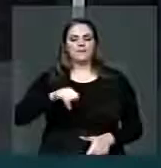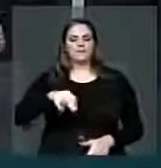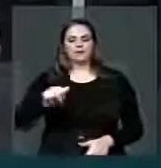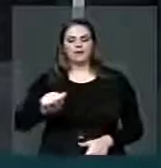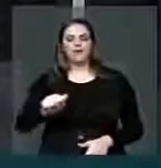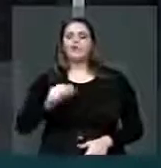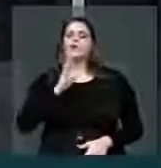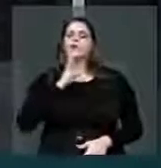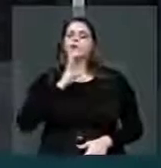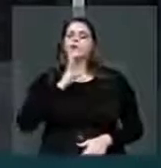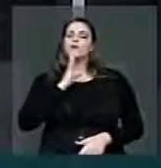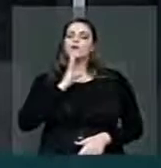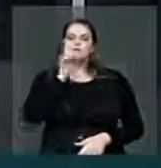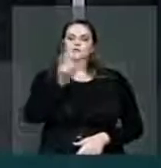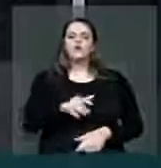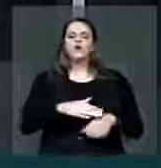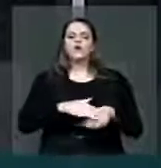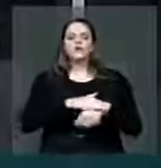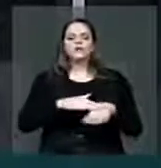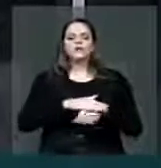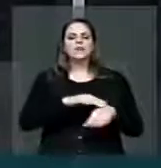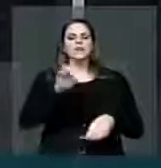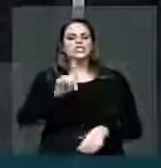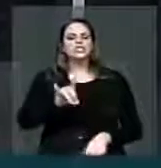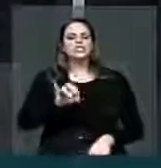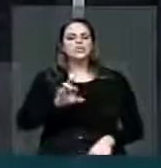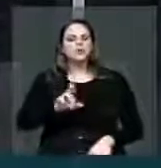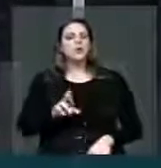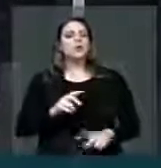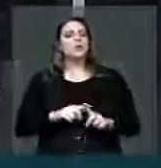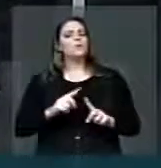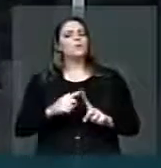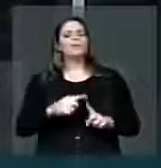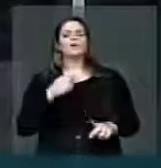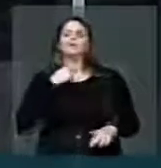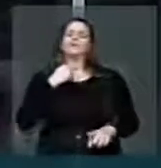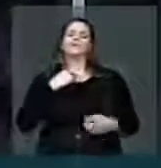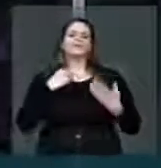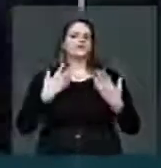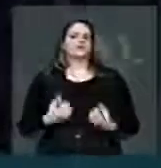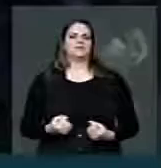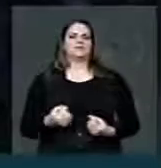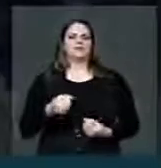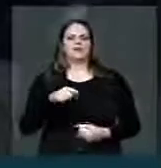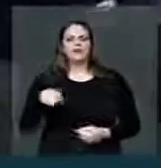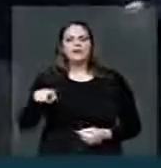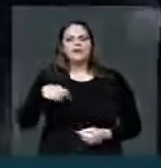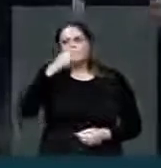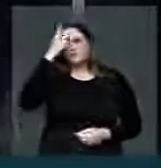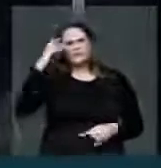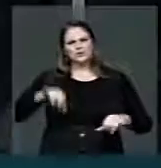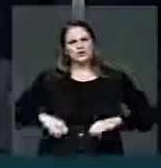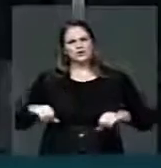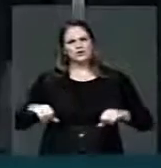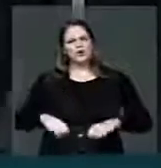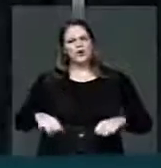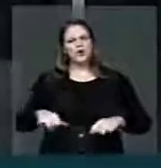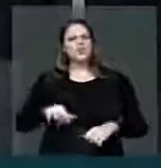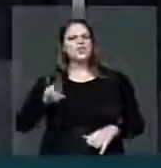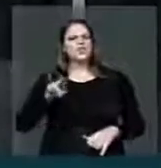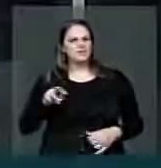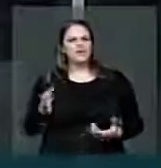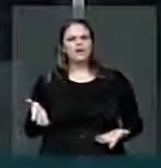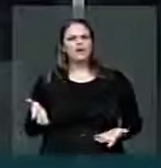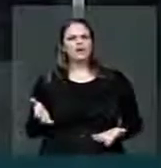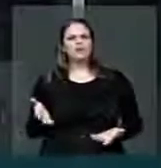conversar com o diretor da empresa Colosso, porque nós não podemos permitir que esses irmãos nossos, a maioria já com a idade